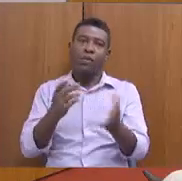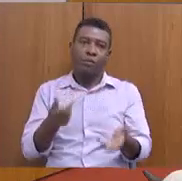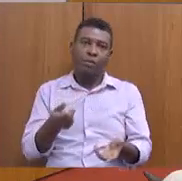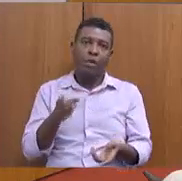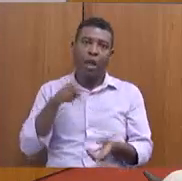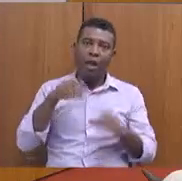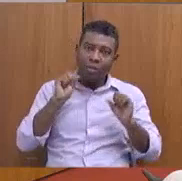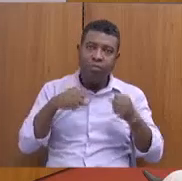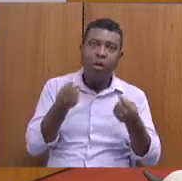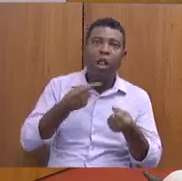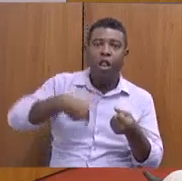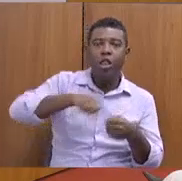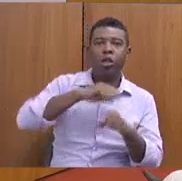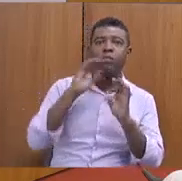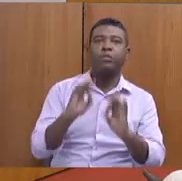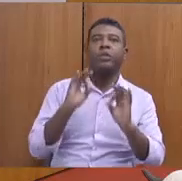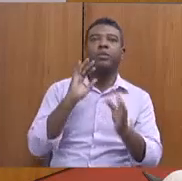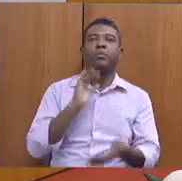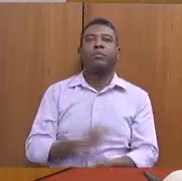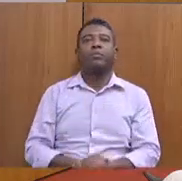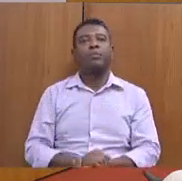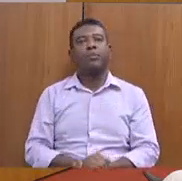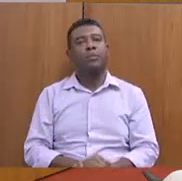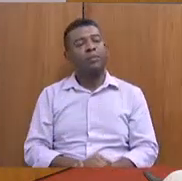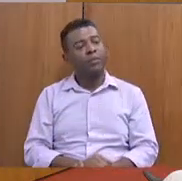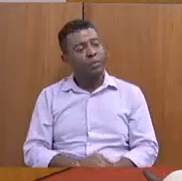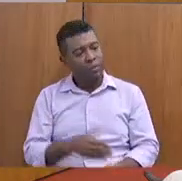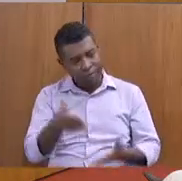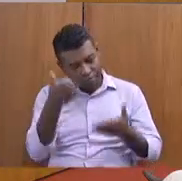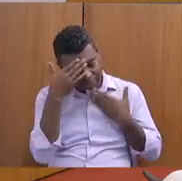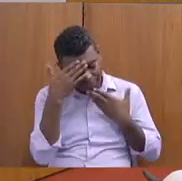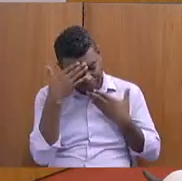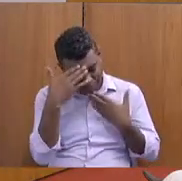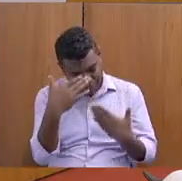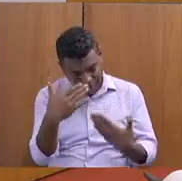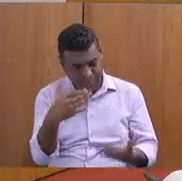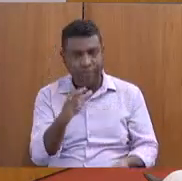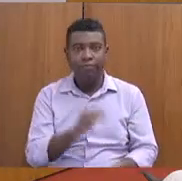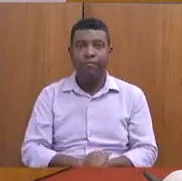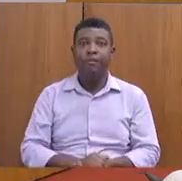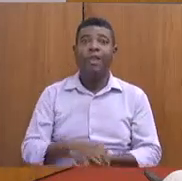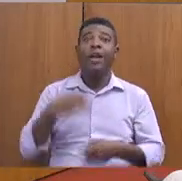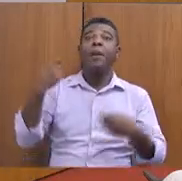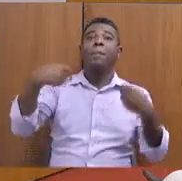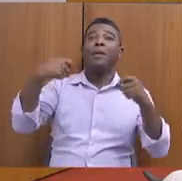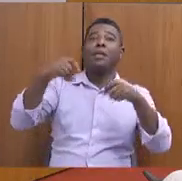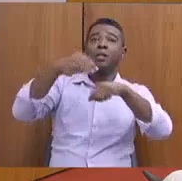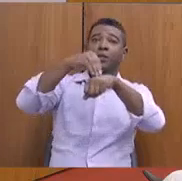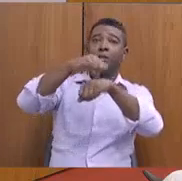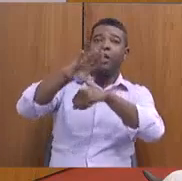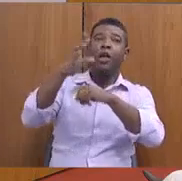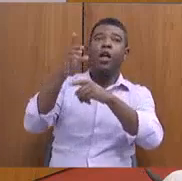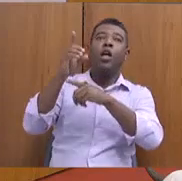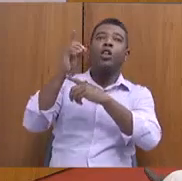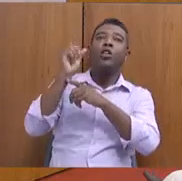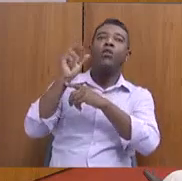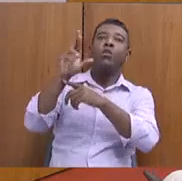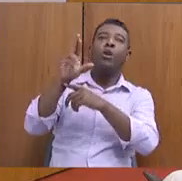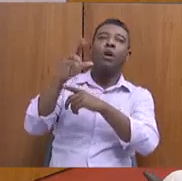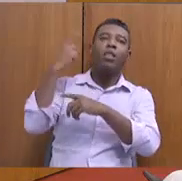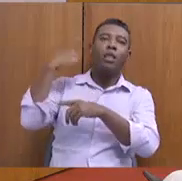Isso, obrigada. Vou registrar aqui a presença do deputado doutor Maurício, que está ali.